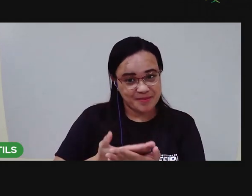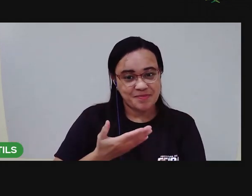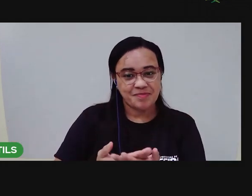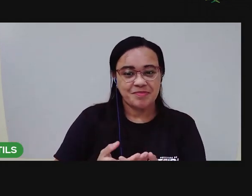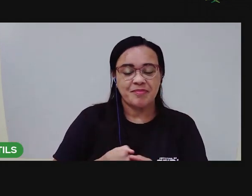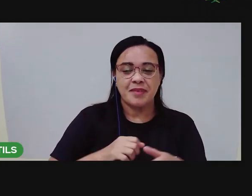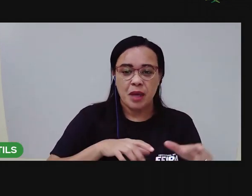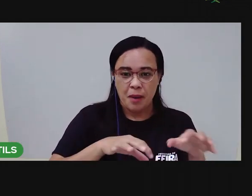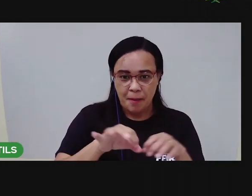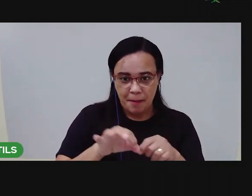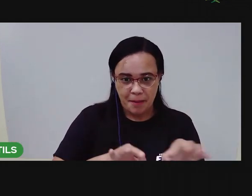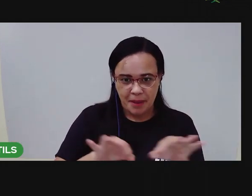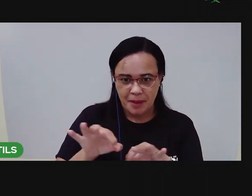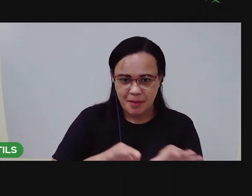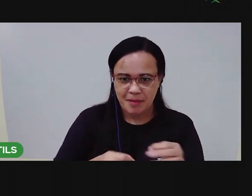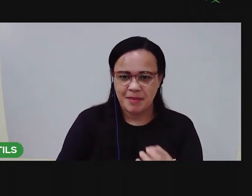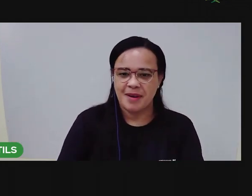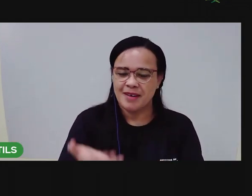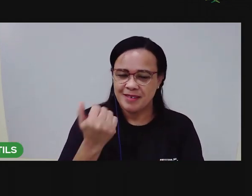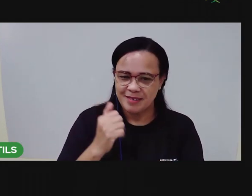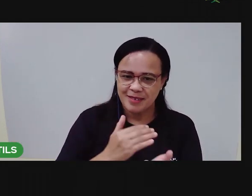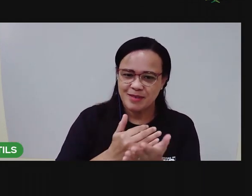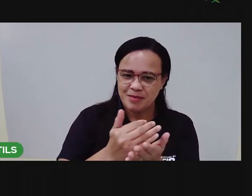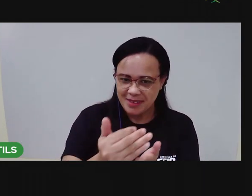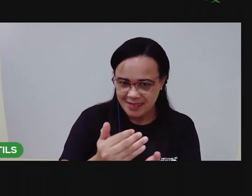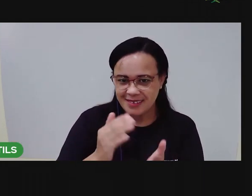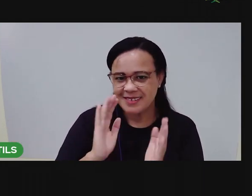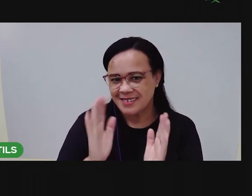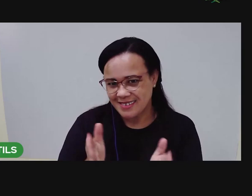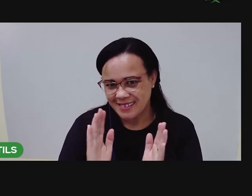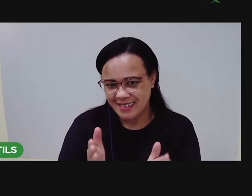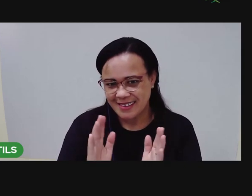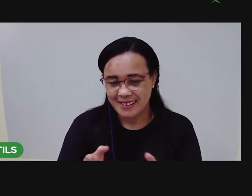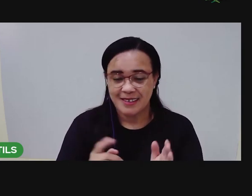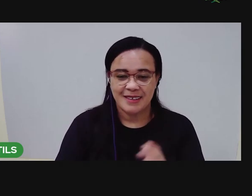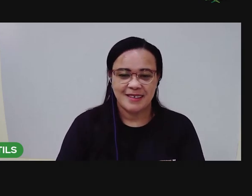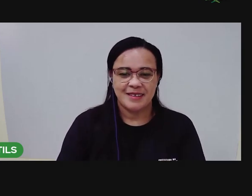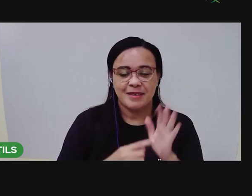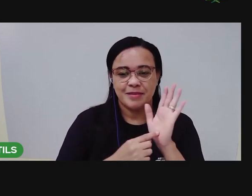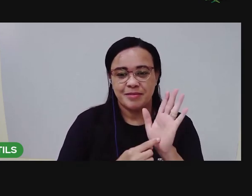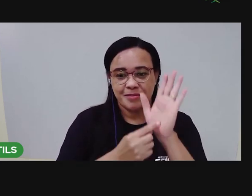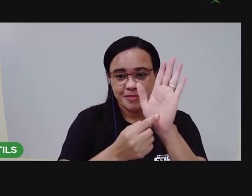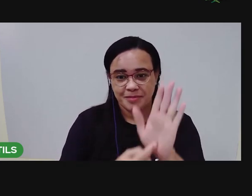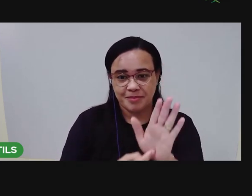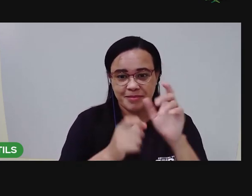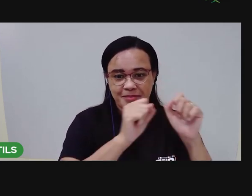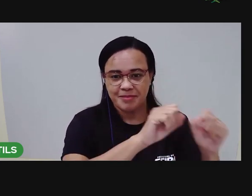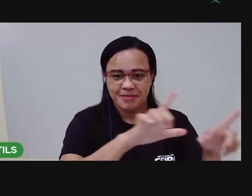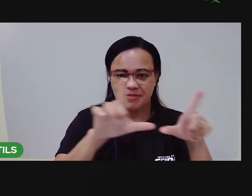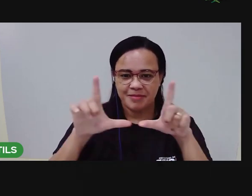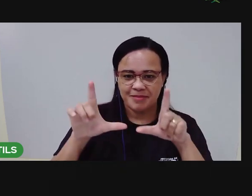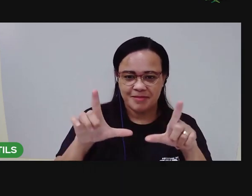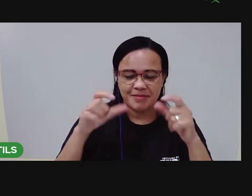preparem que a gente já vai começar. Vou mostrar a apresentação dessa aula, tá?